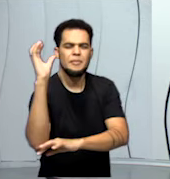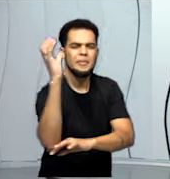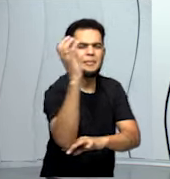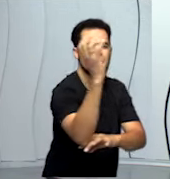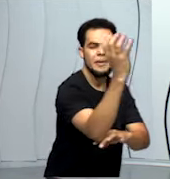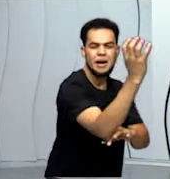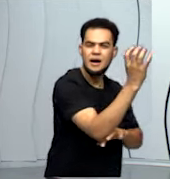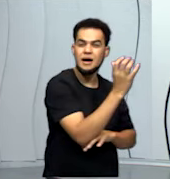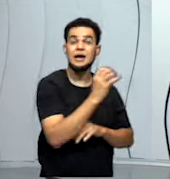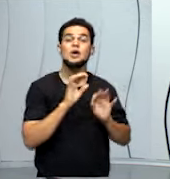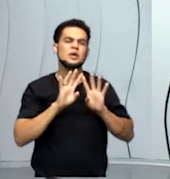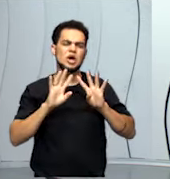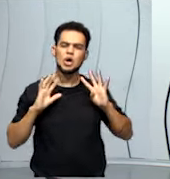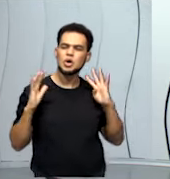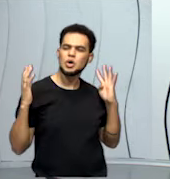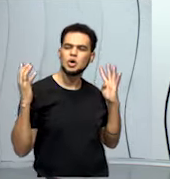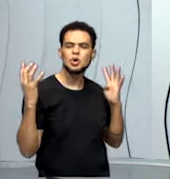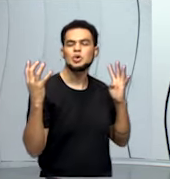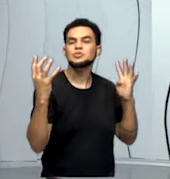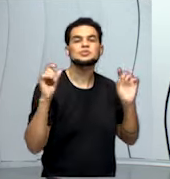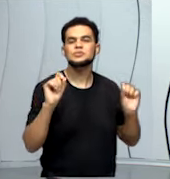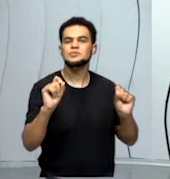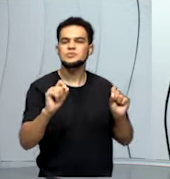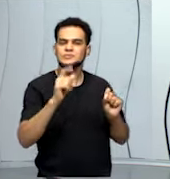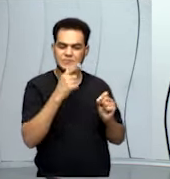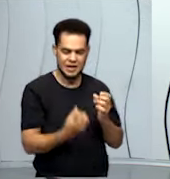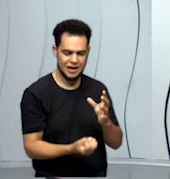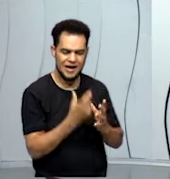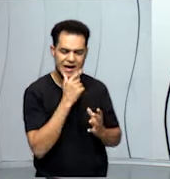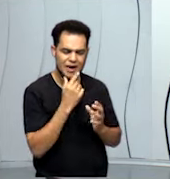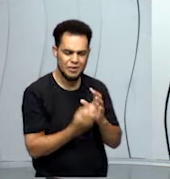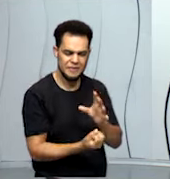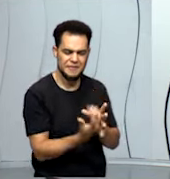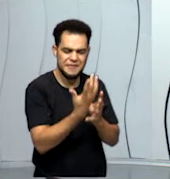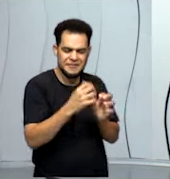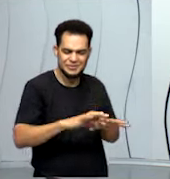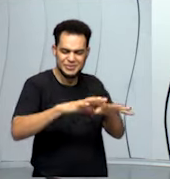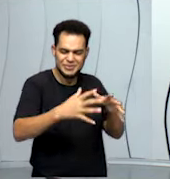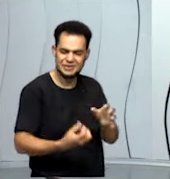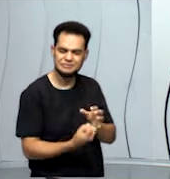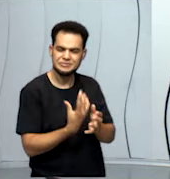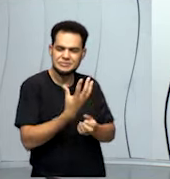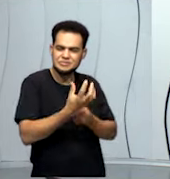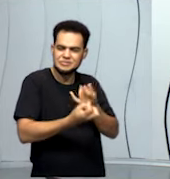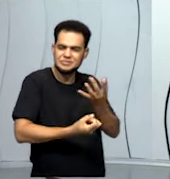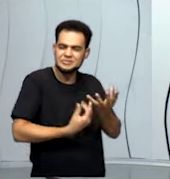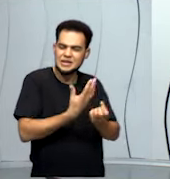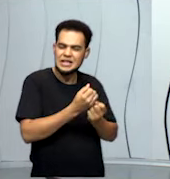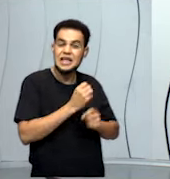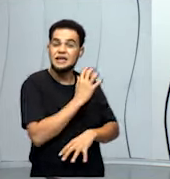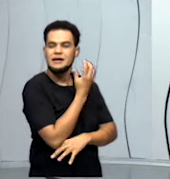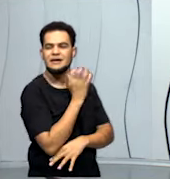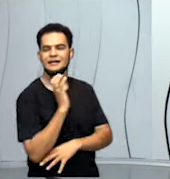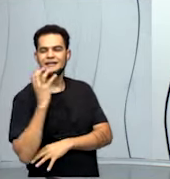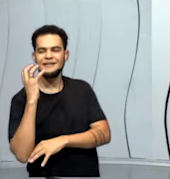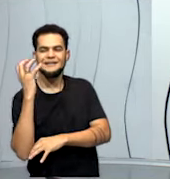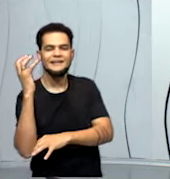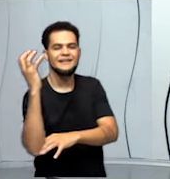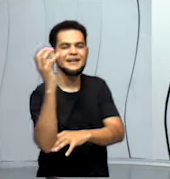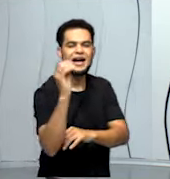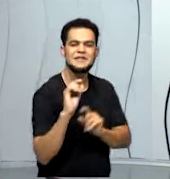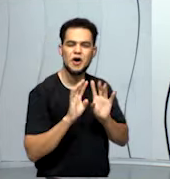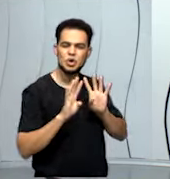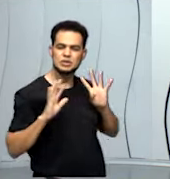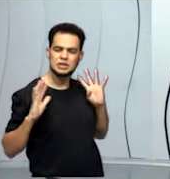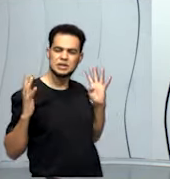ela é um contorno da nascente, um contorno dos cursos, dos rios, dos córregos.